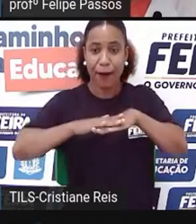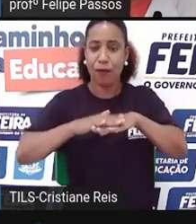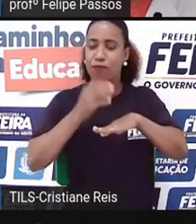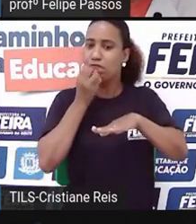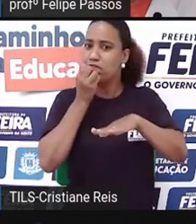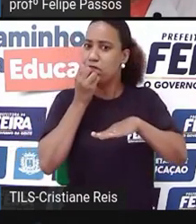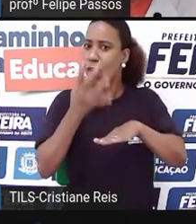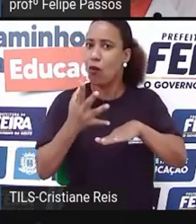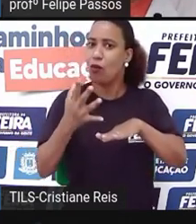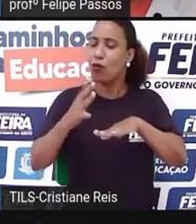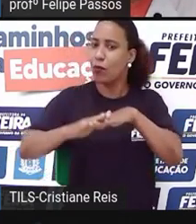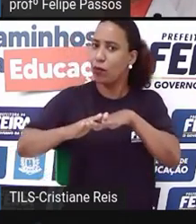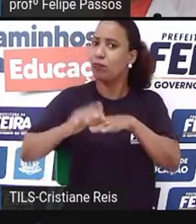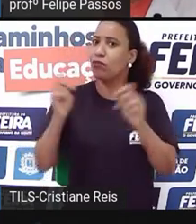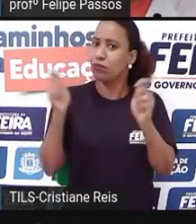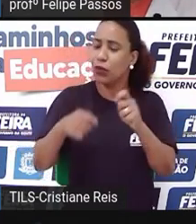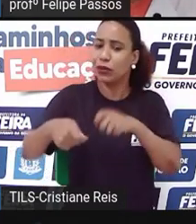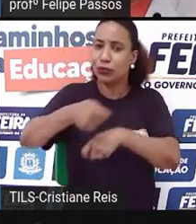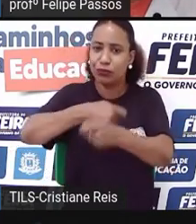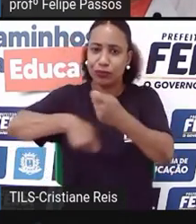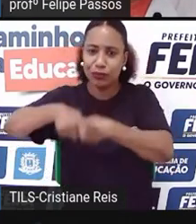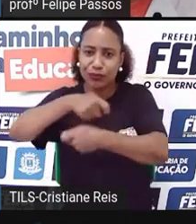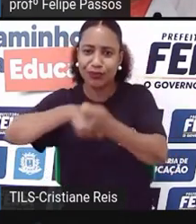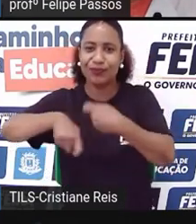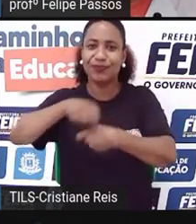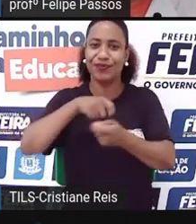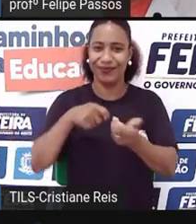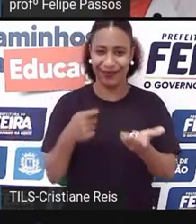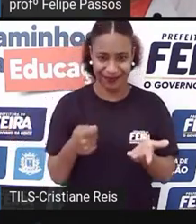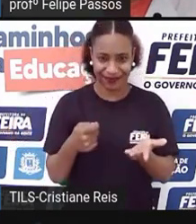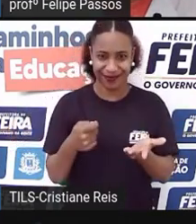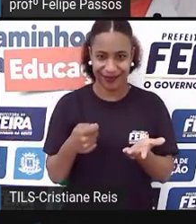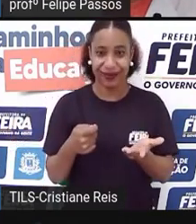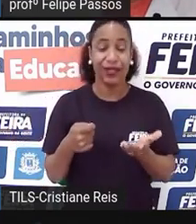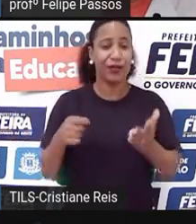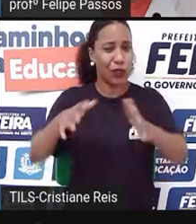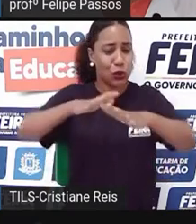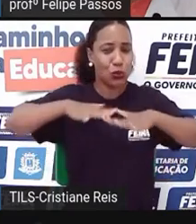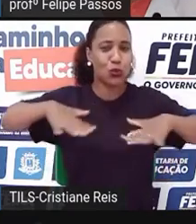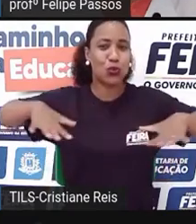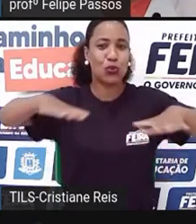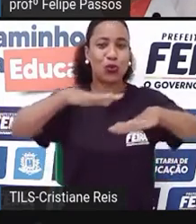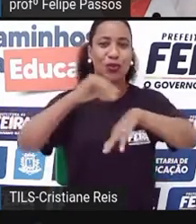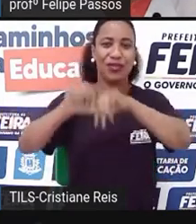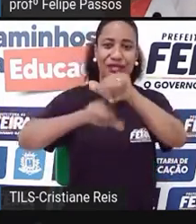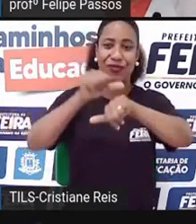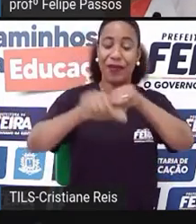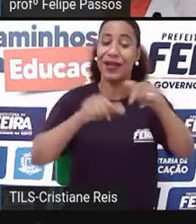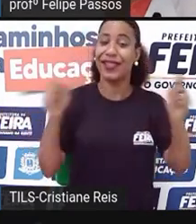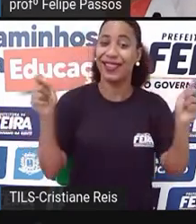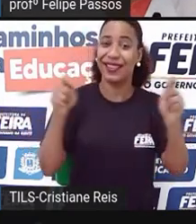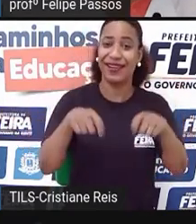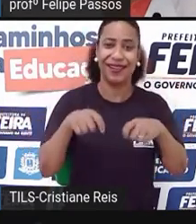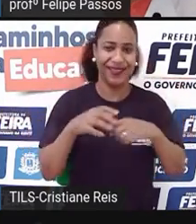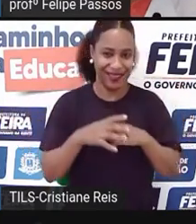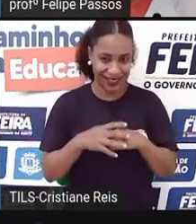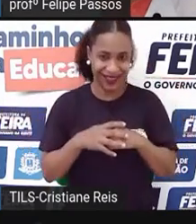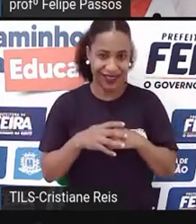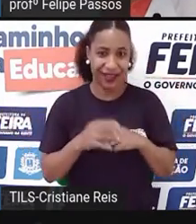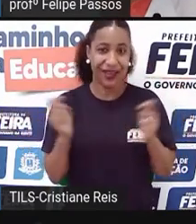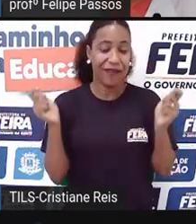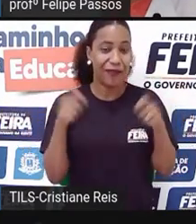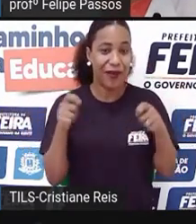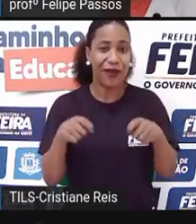o nosso microambiente e, por que não, o macroambiente, por onde nós estivermos e aonde estivermos, seja